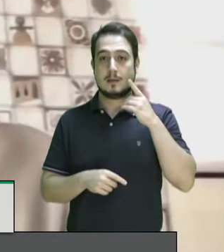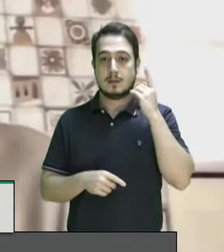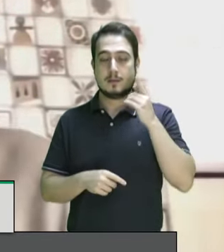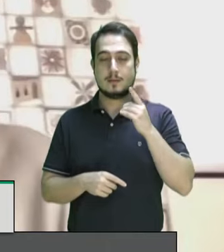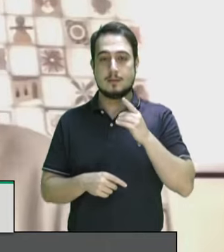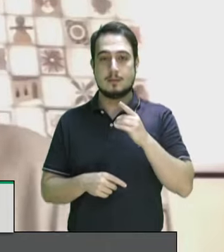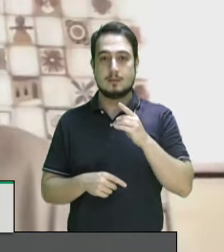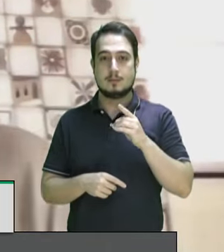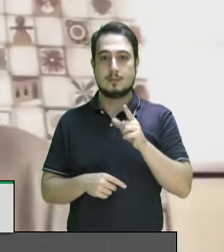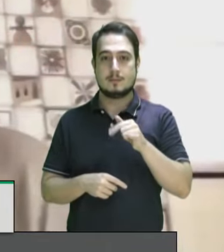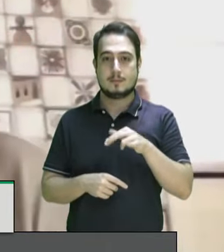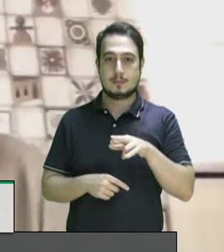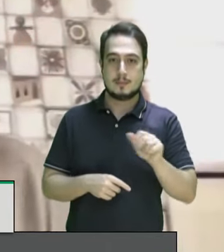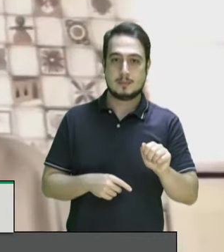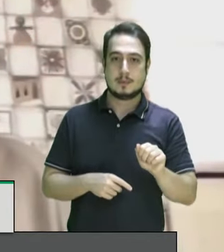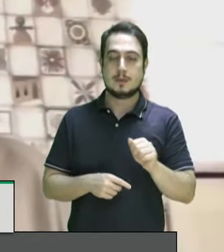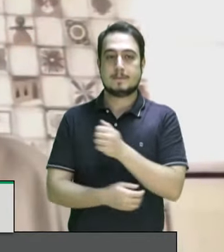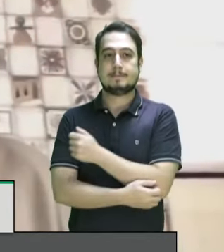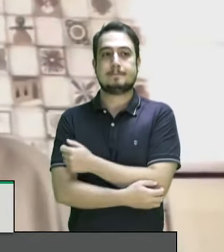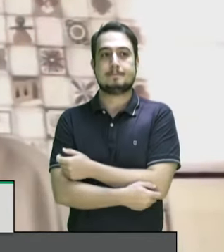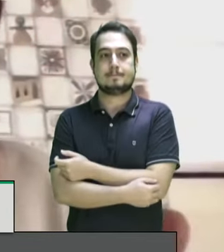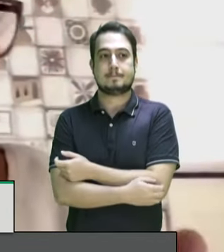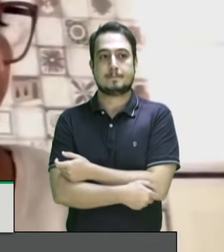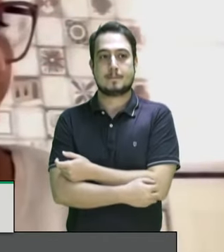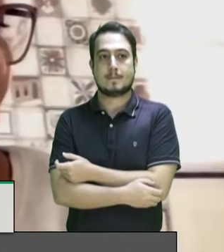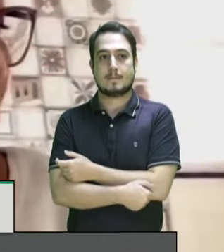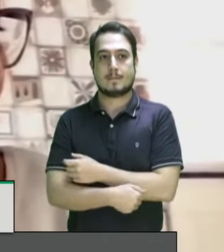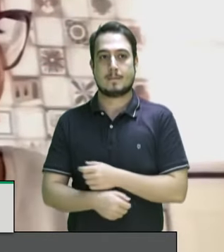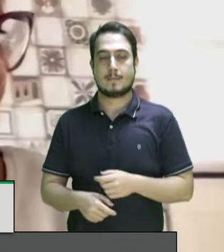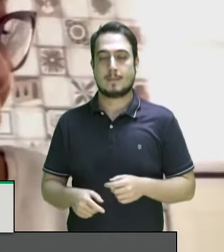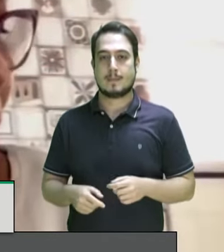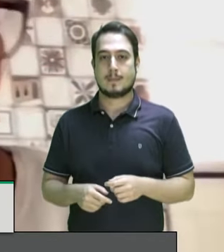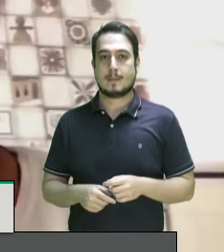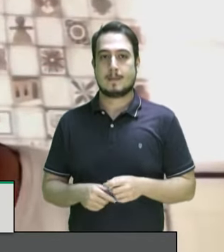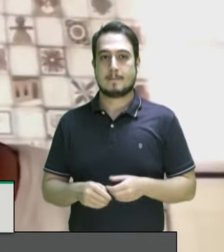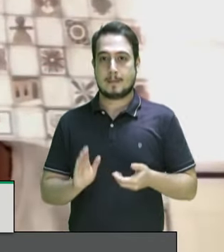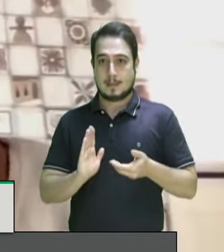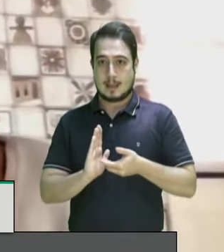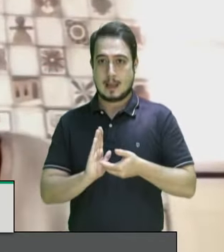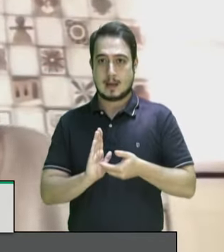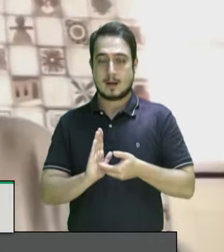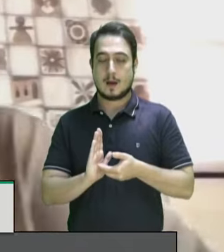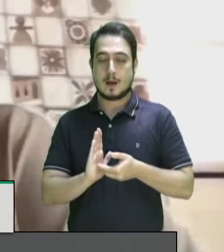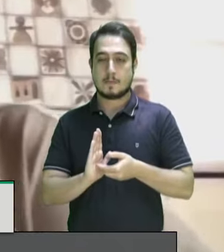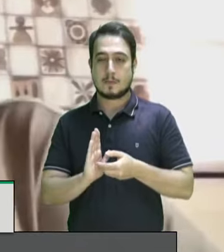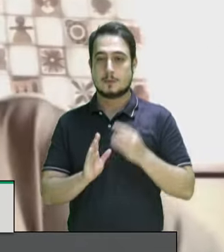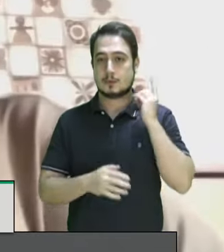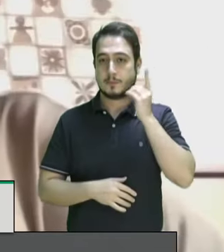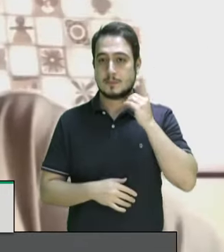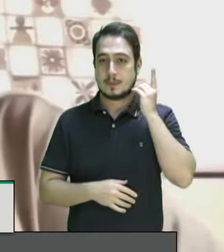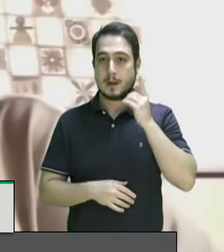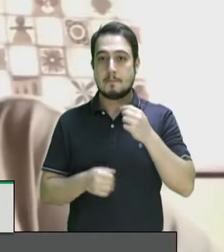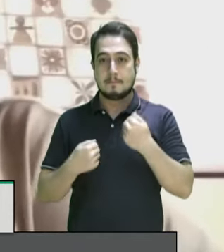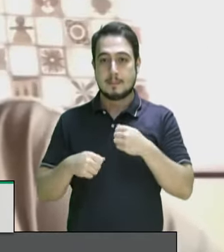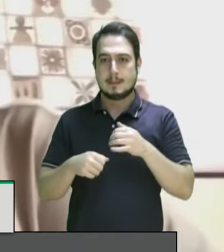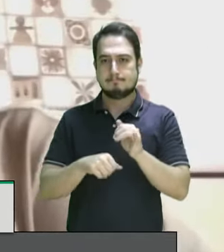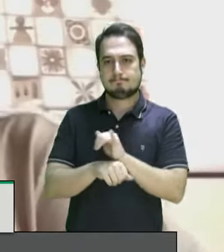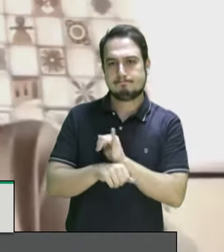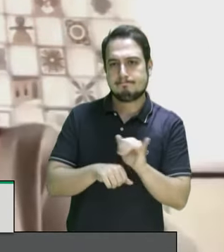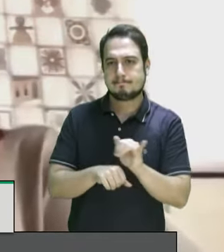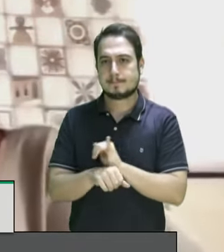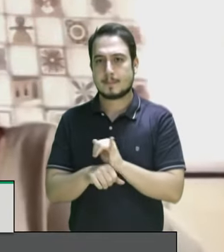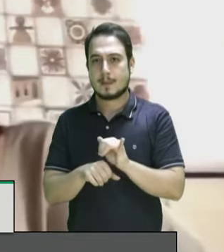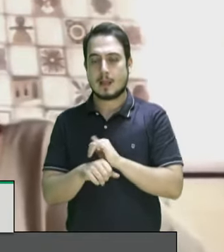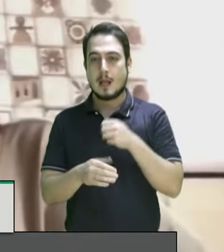e aí deputado Bira a Câmara a Câmara de Deputados precisa ser uma ferramenta a favor da